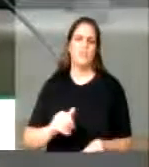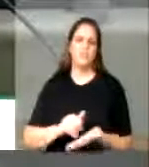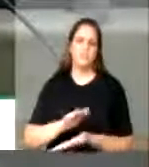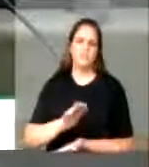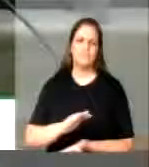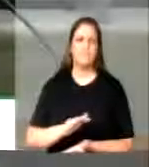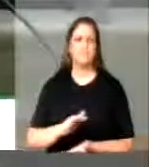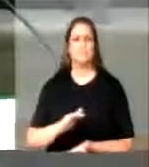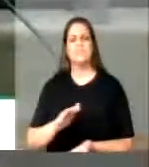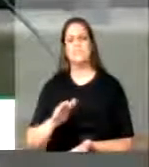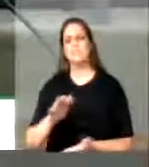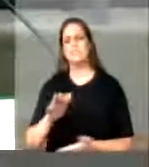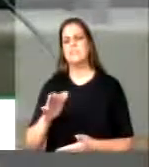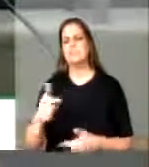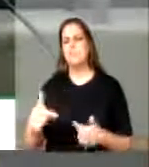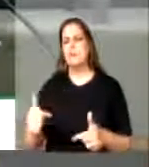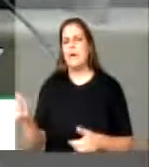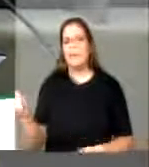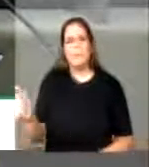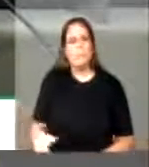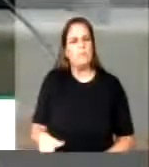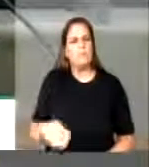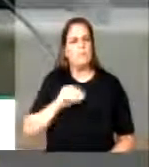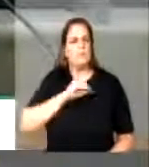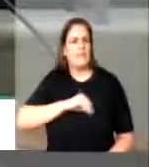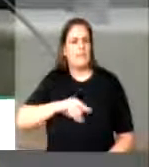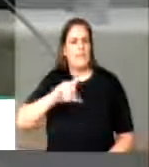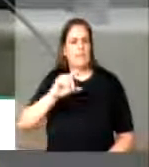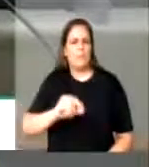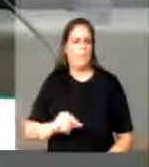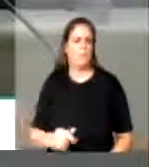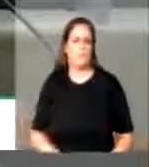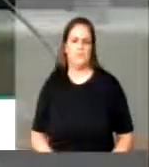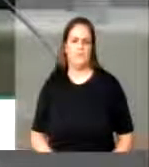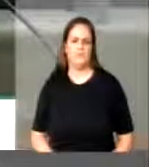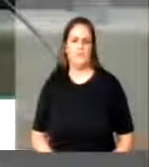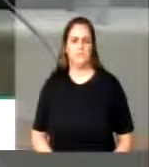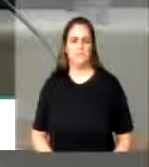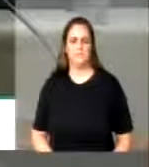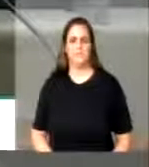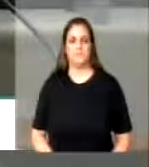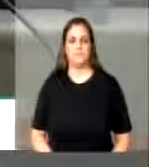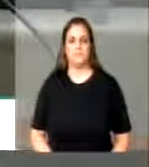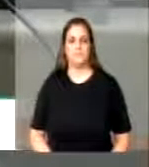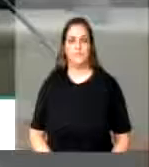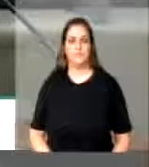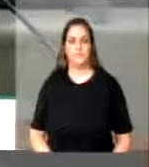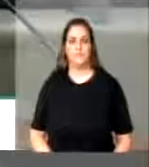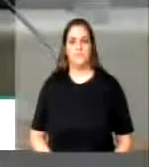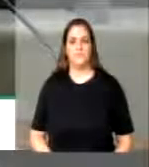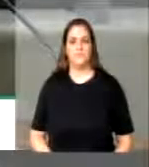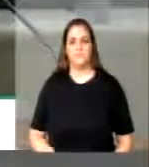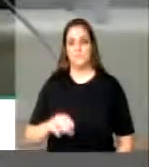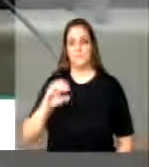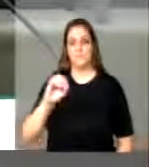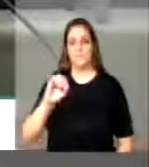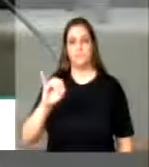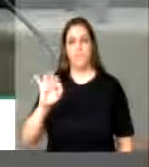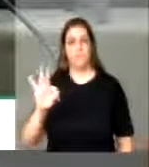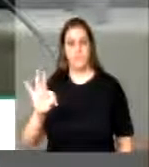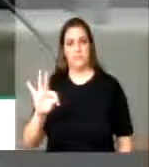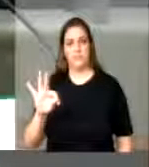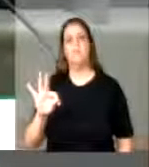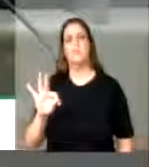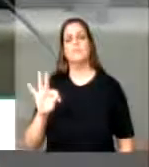subemprego e reduzindo a remuneração. Segundo a Organização Internacional do Trabalho, a OIT,